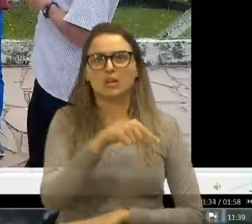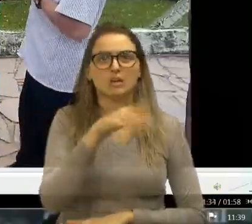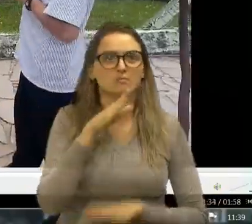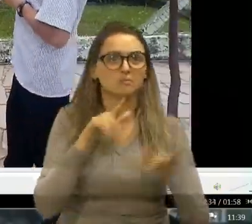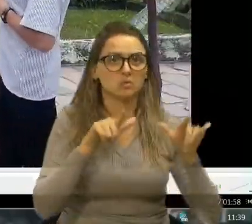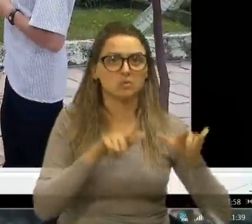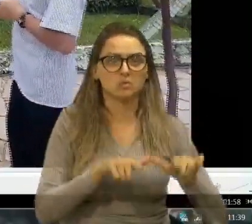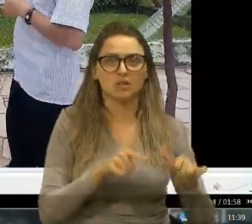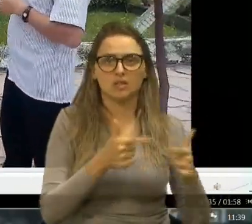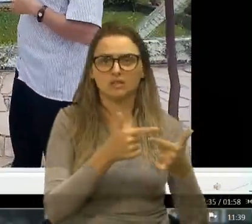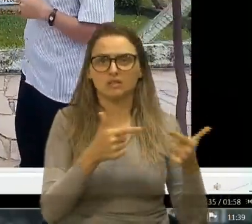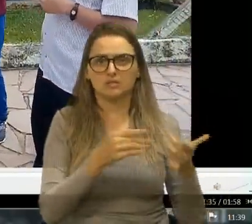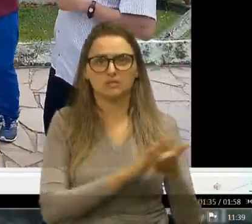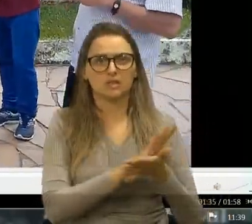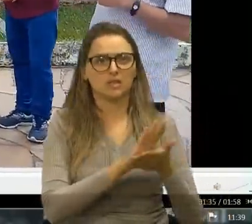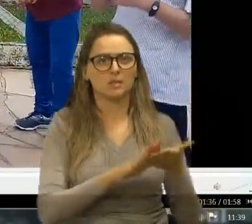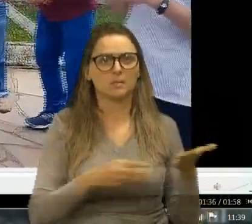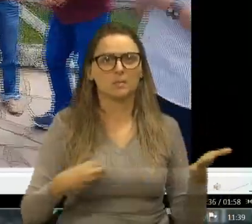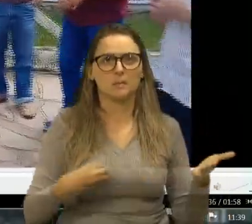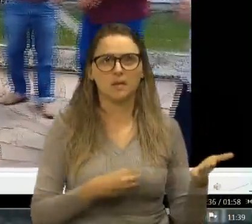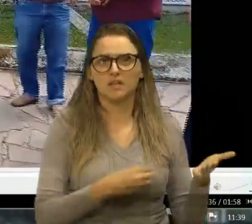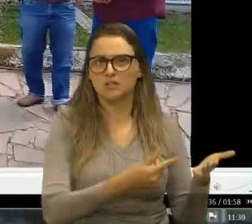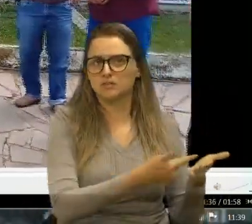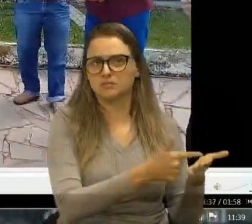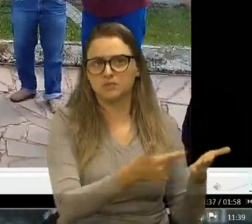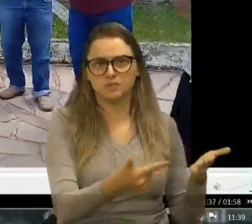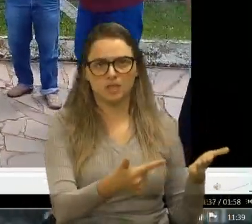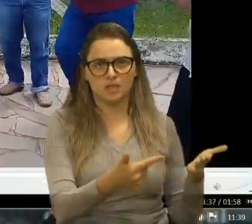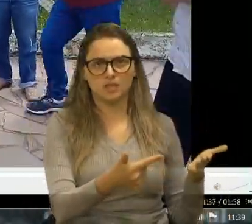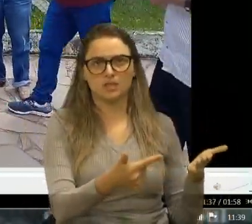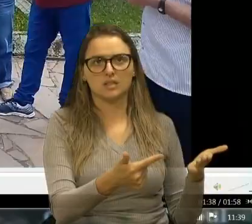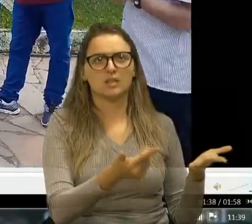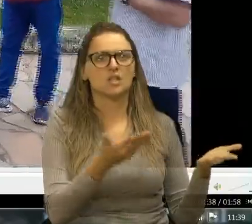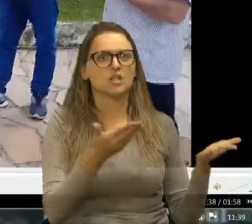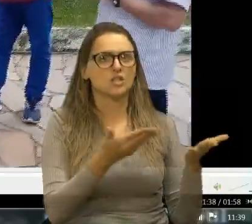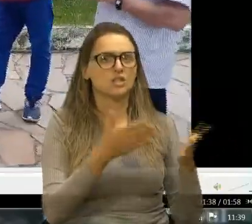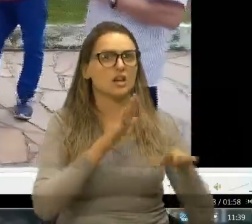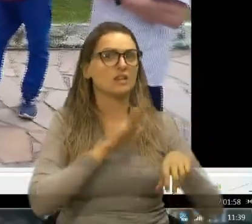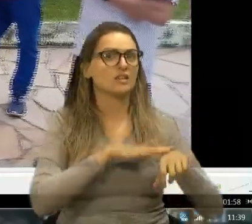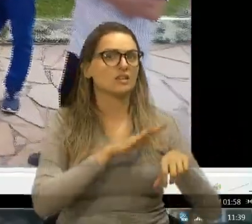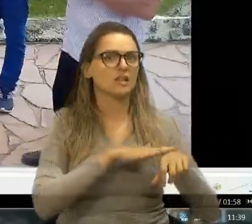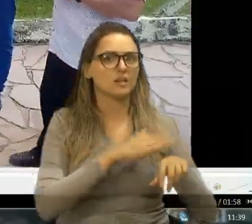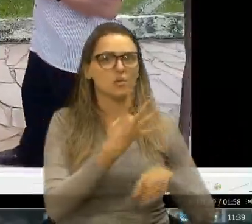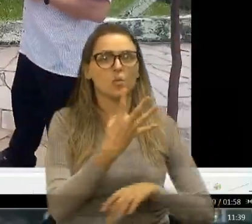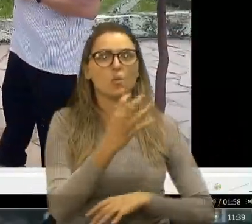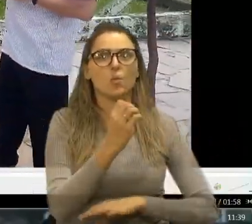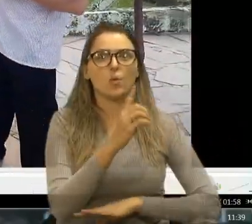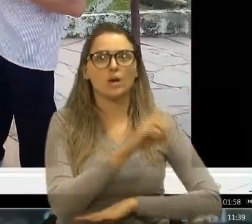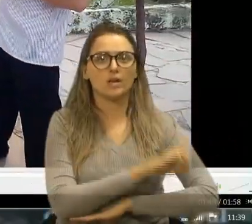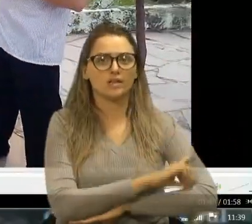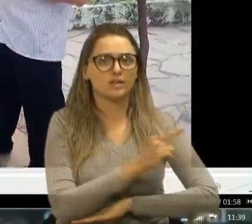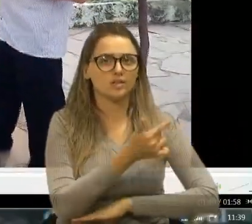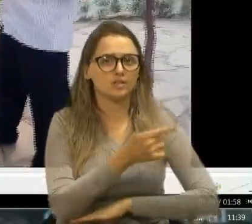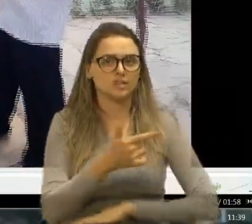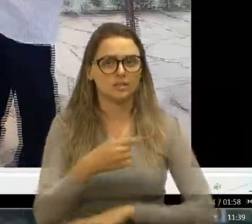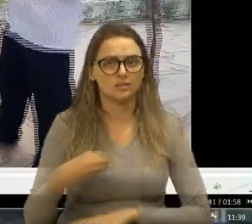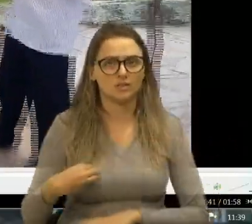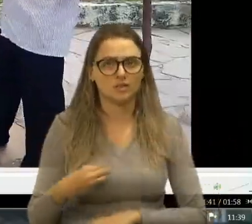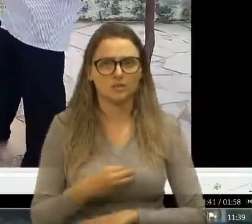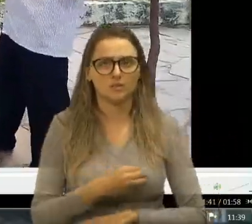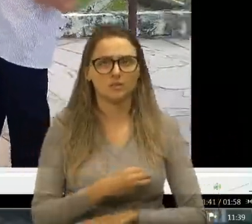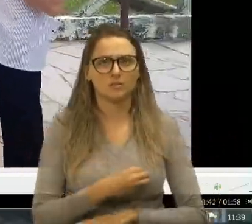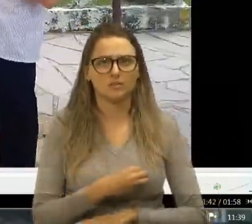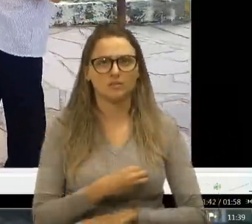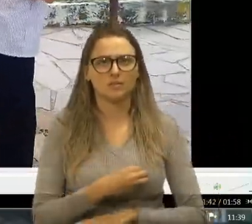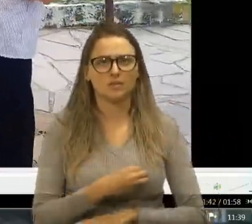no deserto, não tem ninguém atendendo, médico não existe aí. Há um bom tempo, pelo que elas me falaram, 40 dias, está sem médico aqui. Então, o pessoal